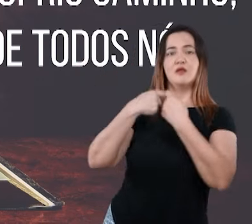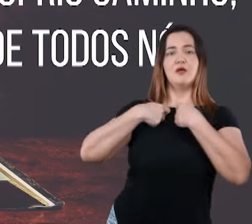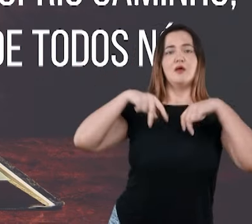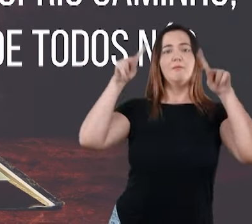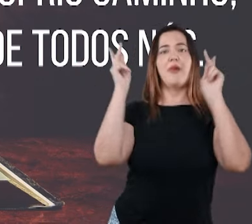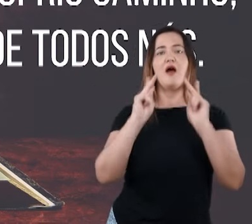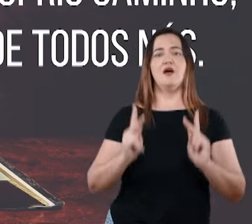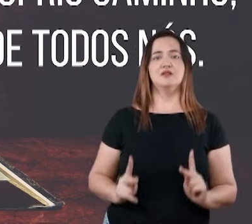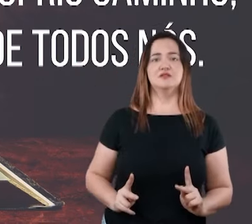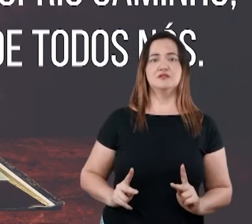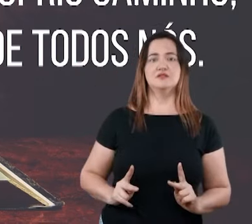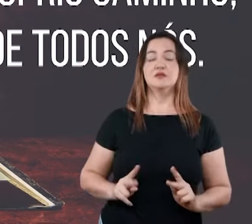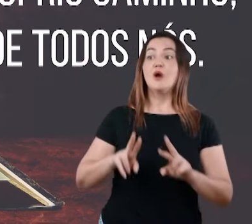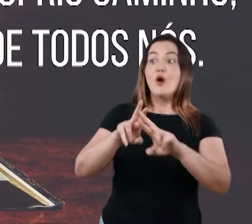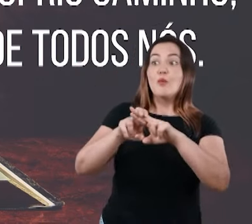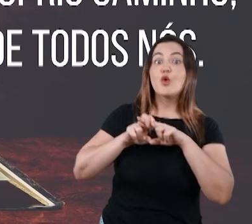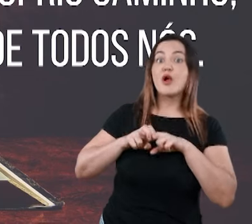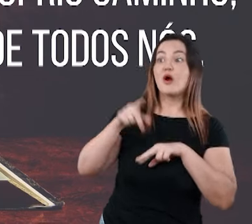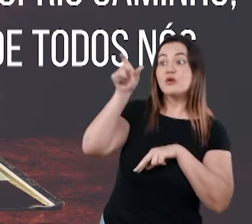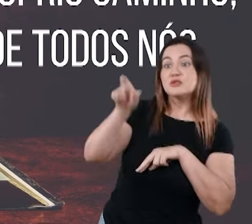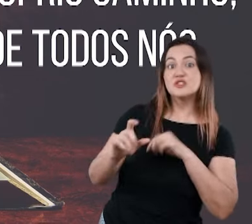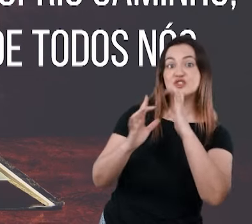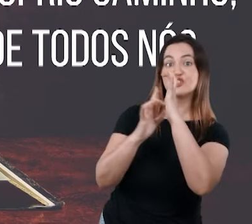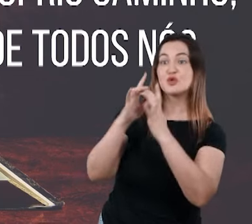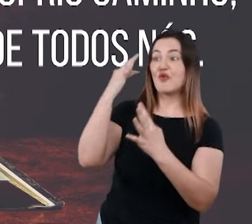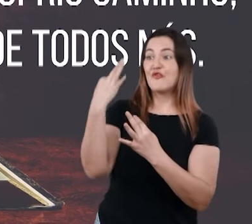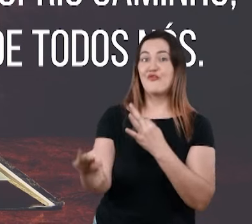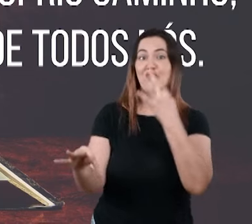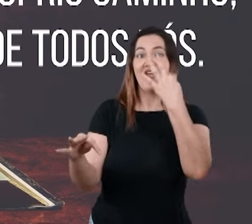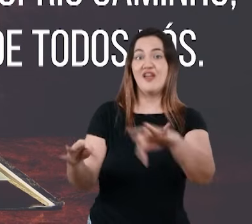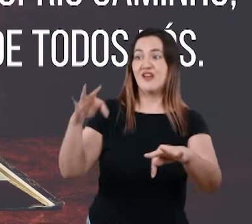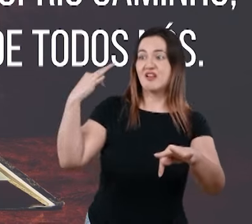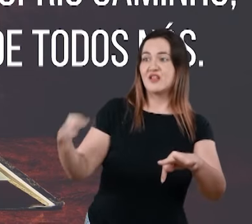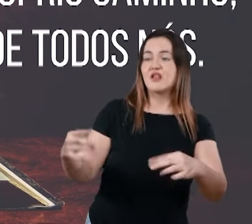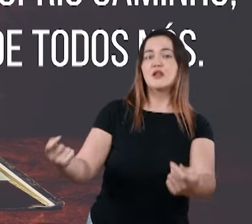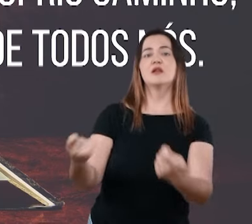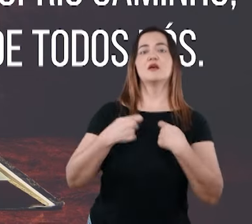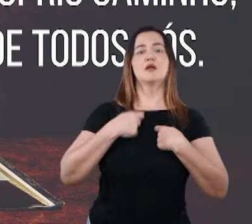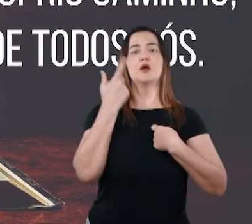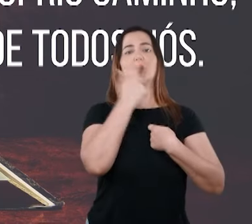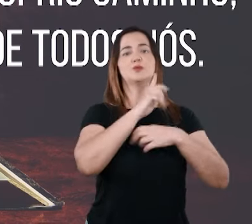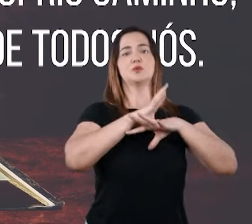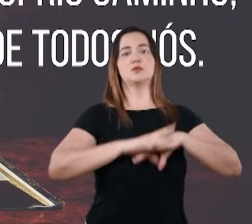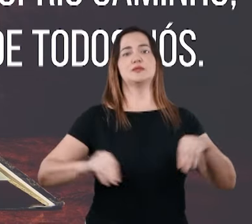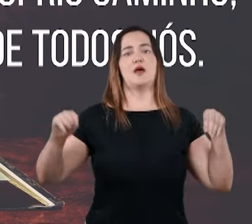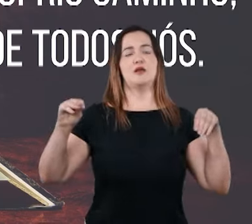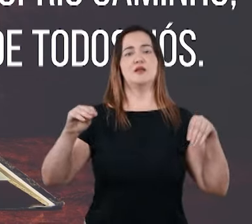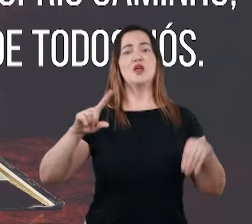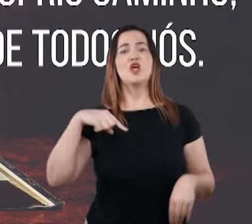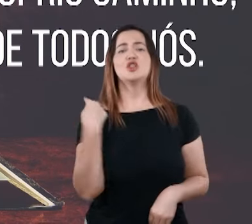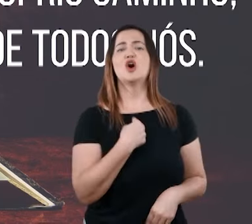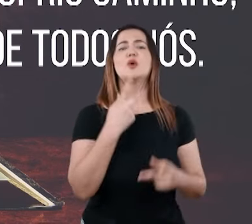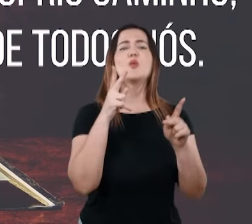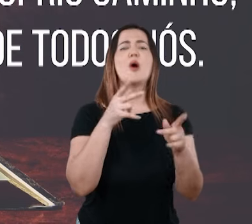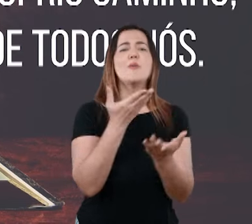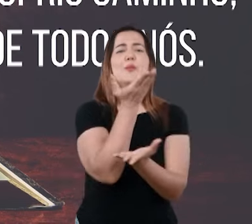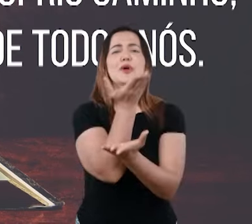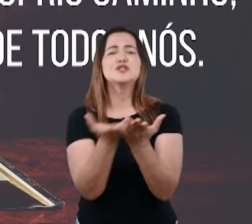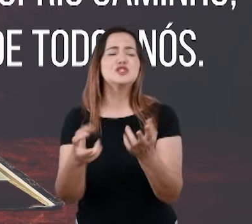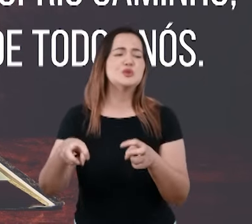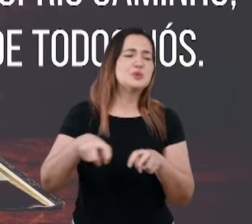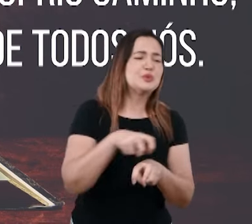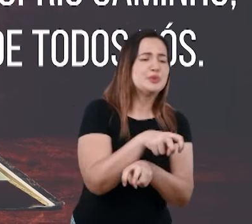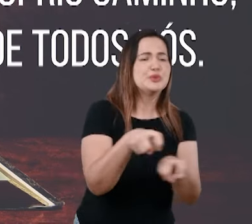Ele, e pelas suas feridas fomos sarados. todos nós andávamos desgarrados como